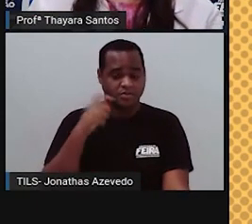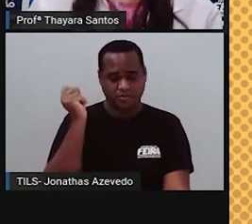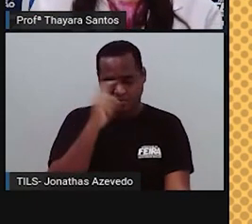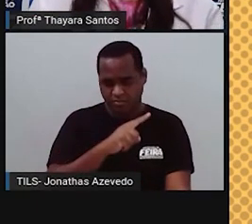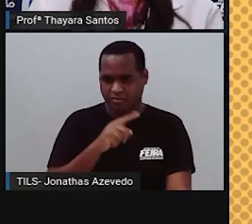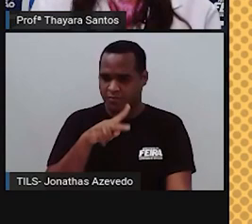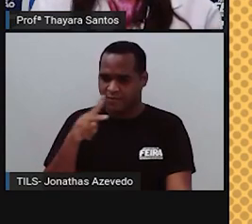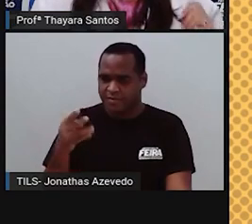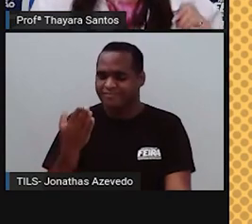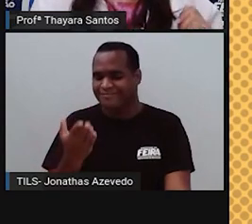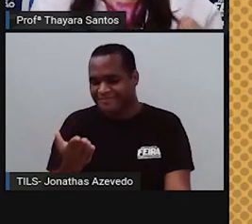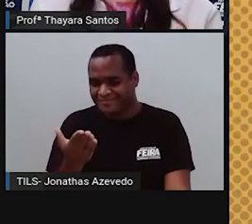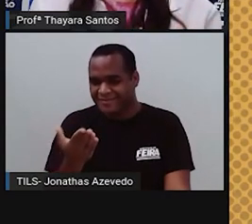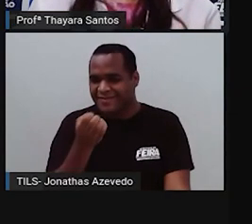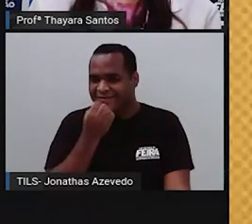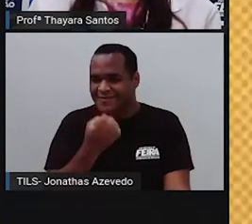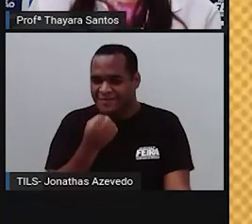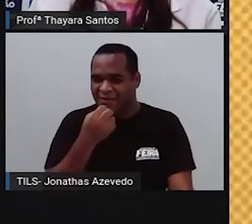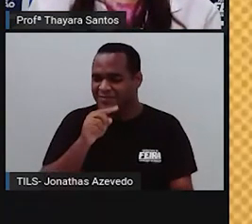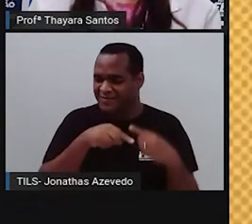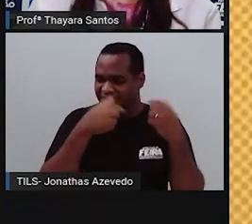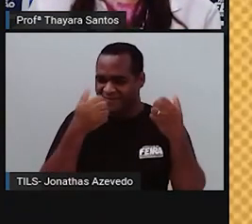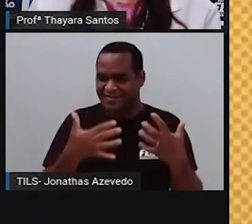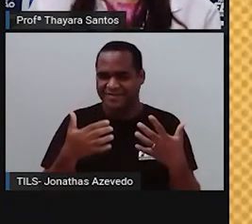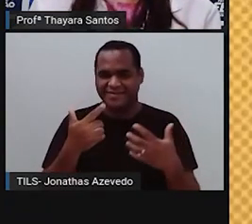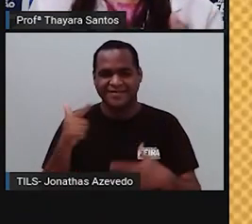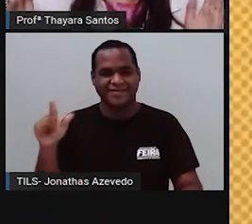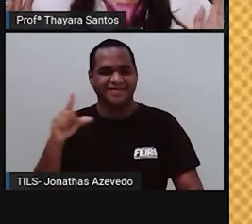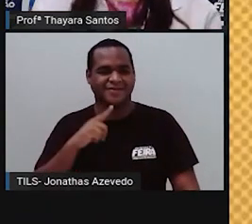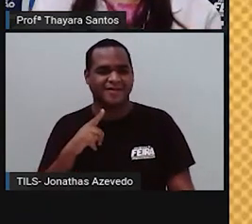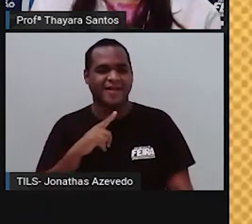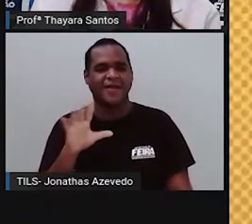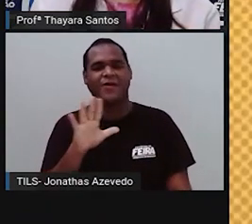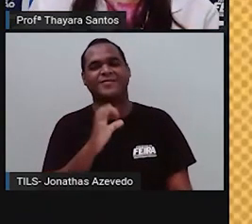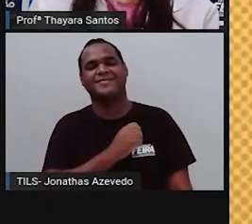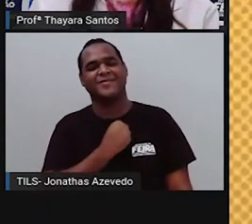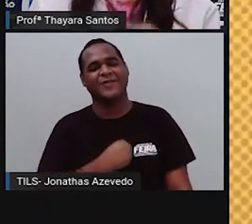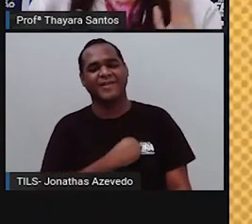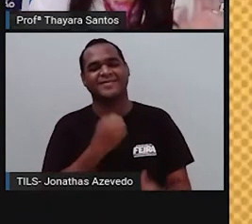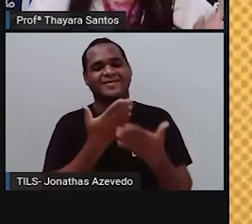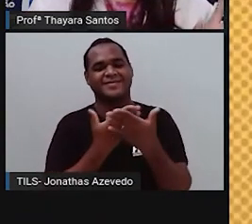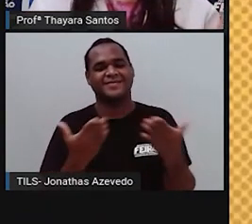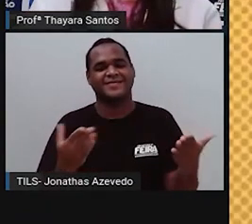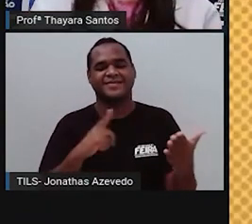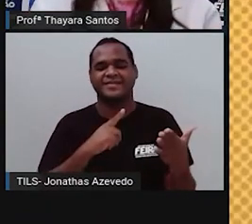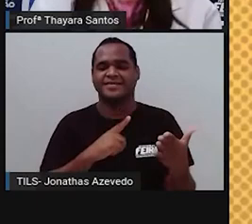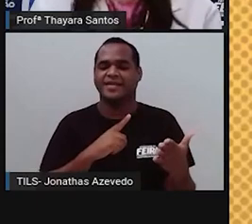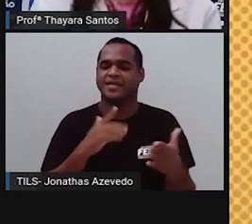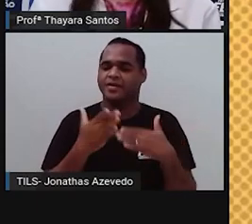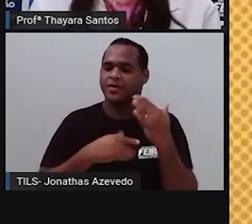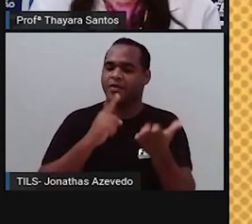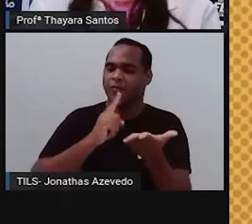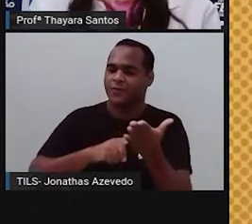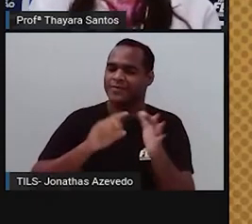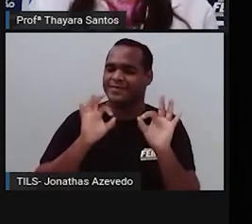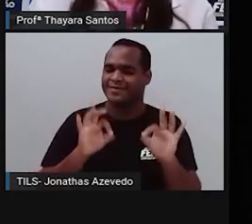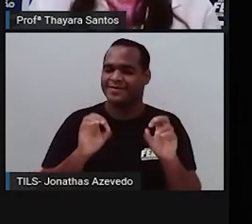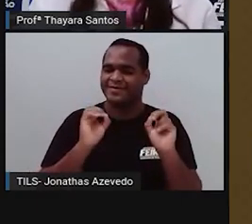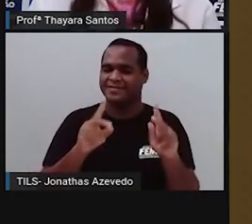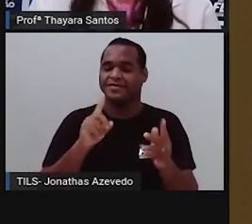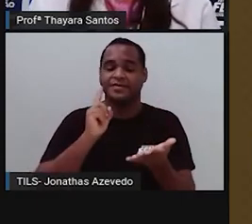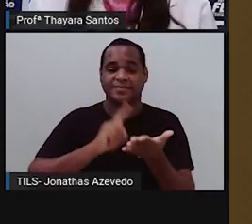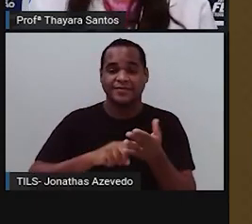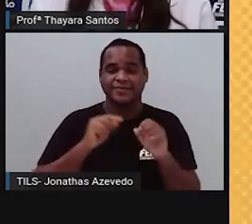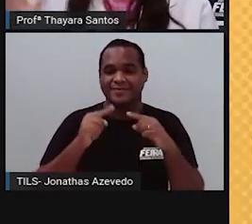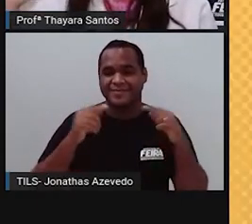professores. E a gente se vê em breve na próxima aula. Eu vou ficar aqui morrendo de saudade de vocês, mas a gente já tem esse encontro marcado aí. Então,